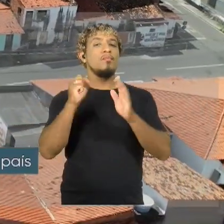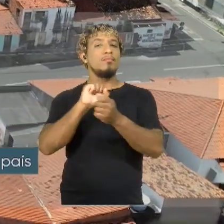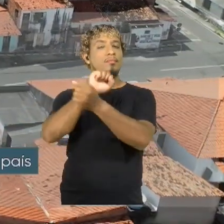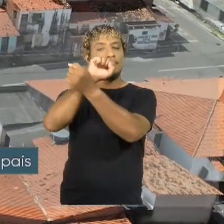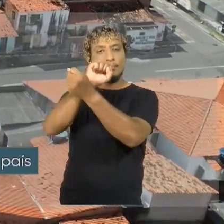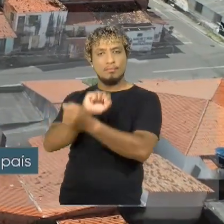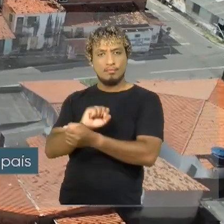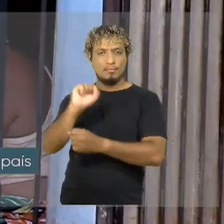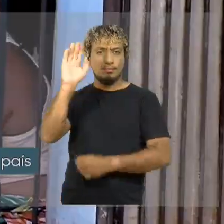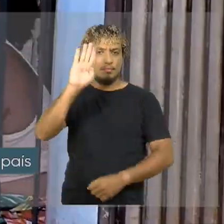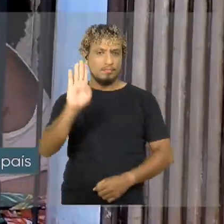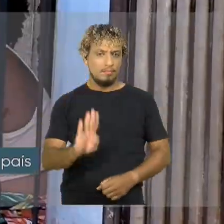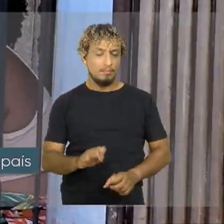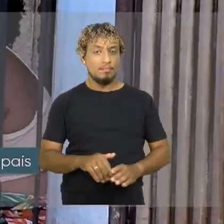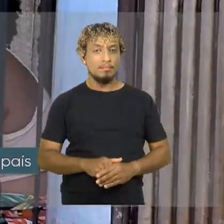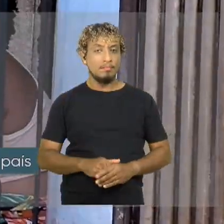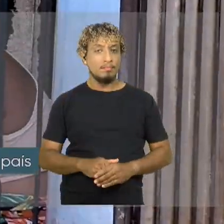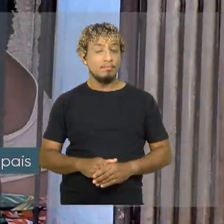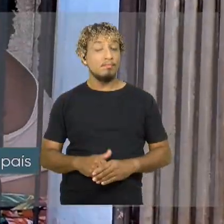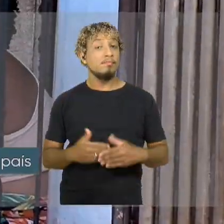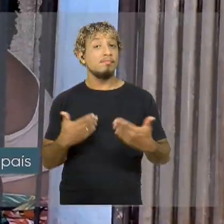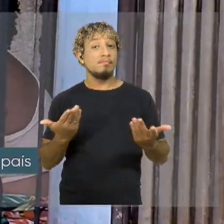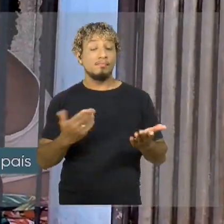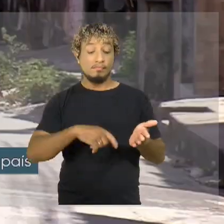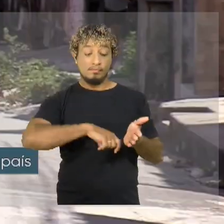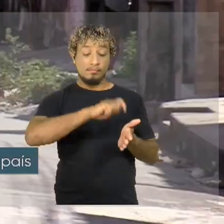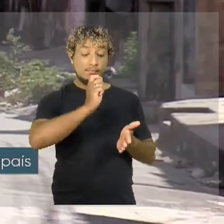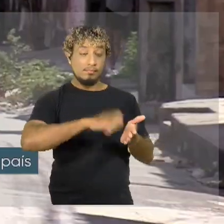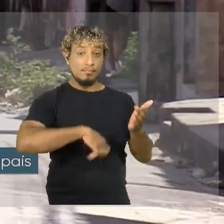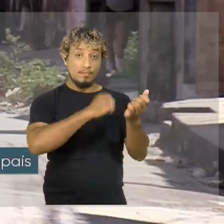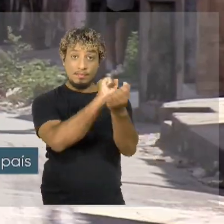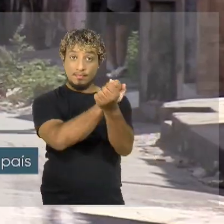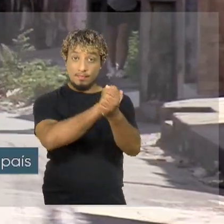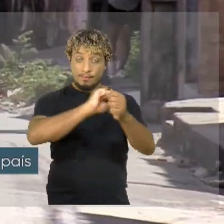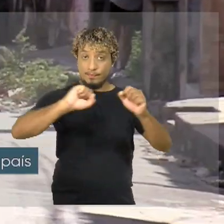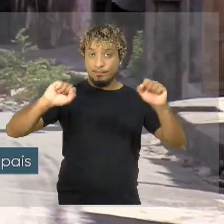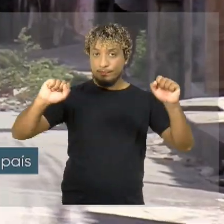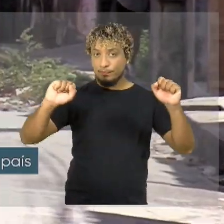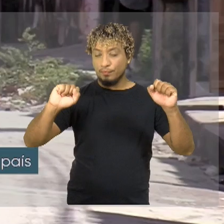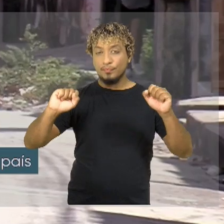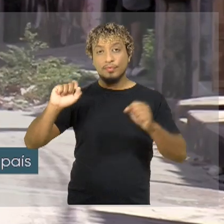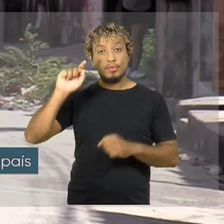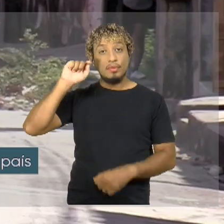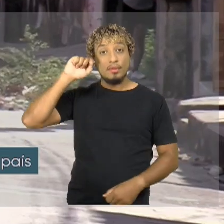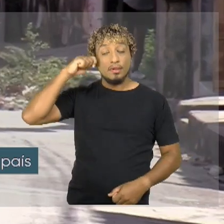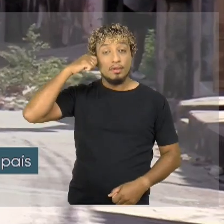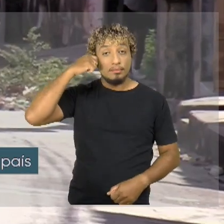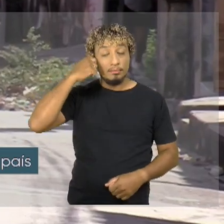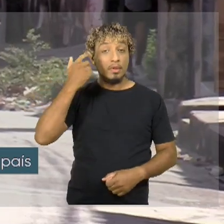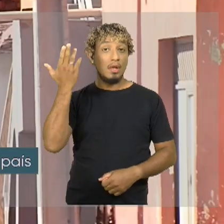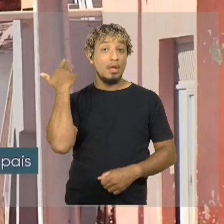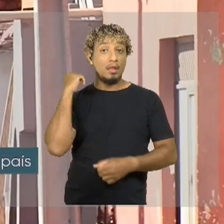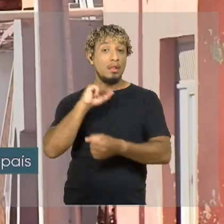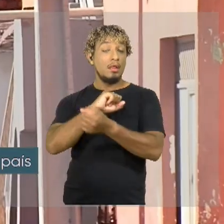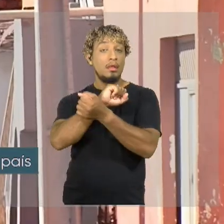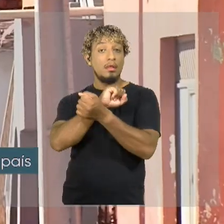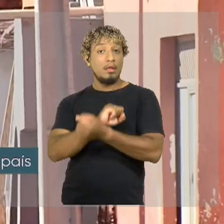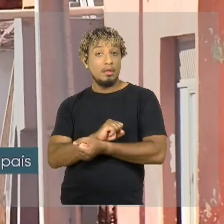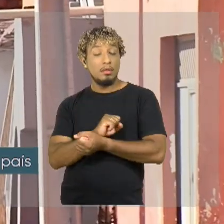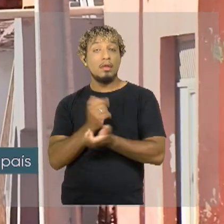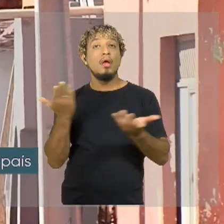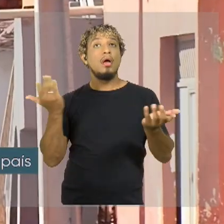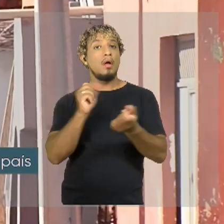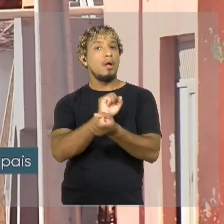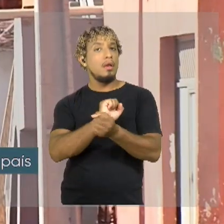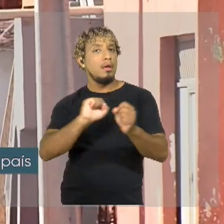escravidão no Brasil. Assim que a abolição da escravatura foi assinada, os negros, até então escravizados e